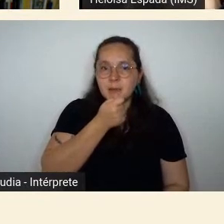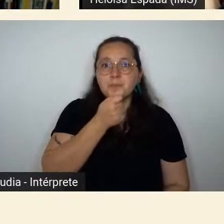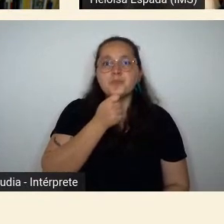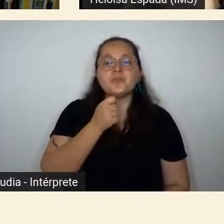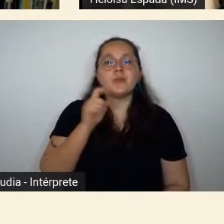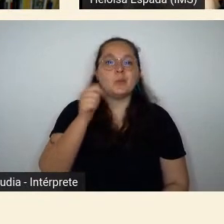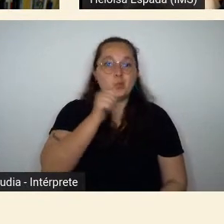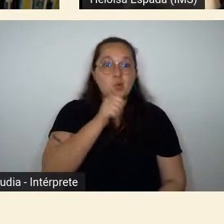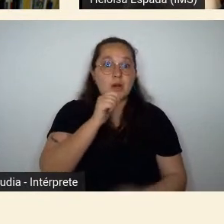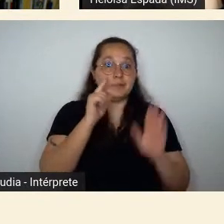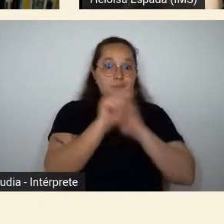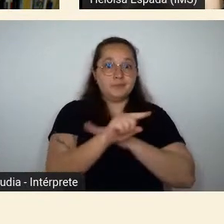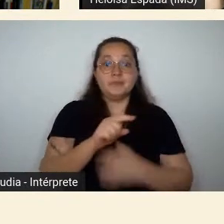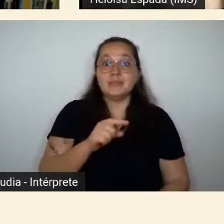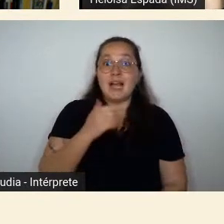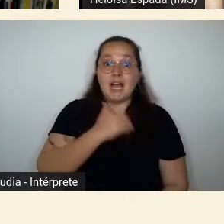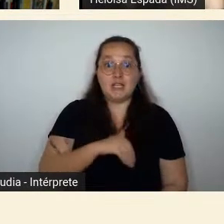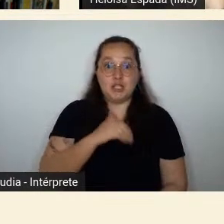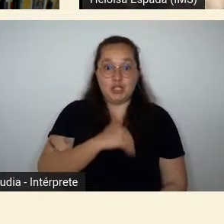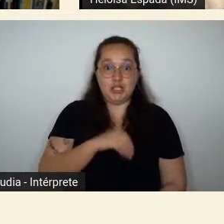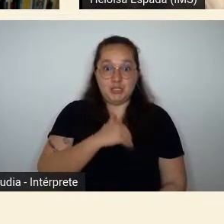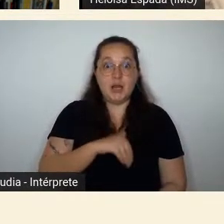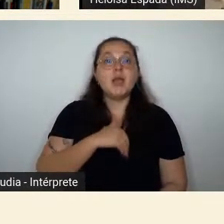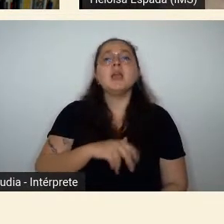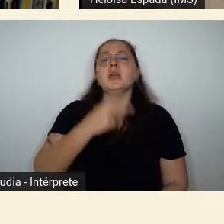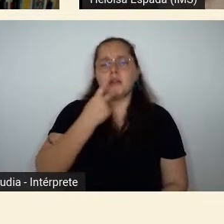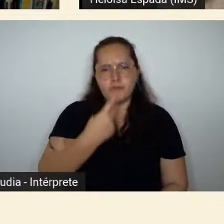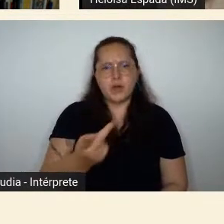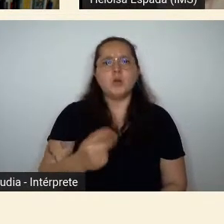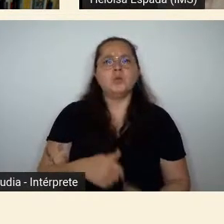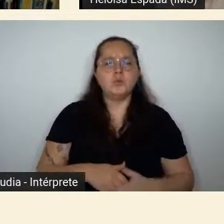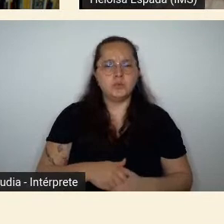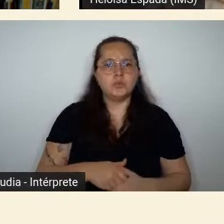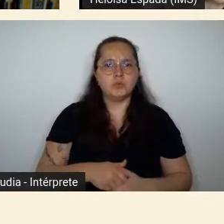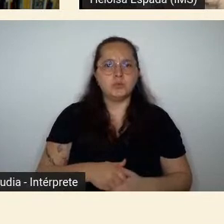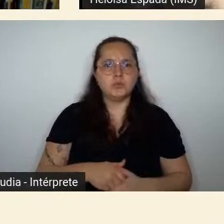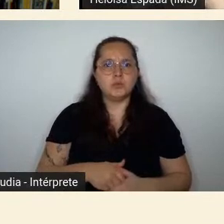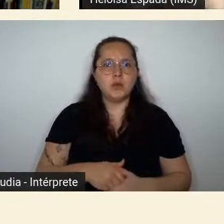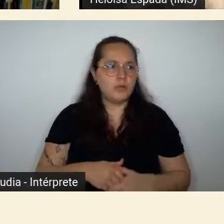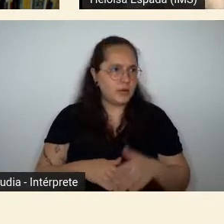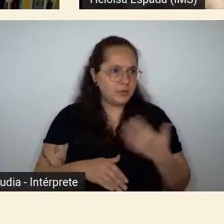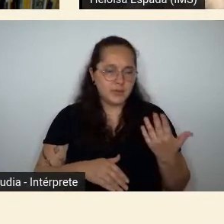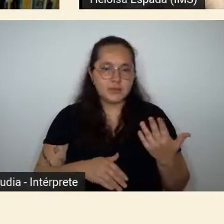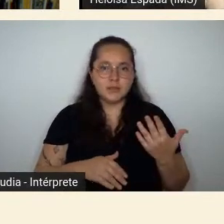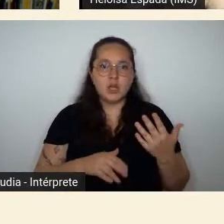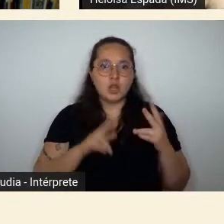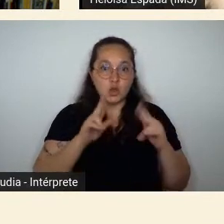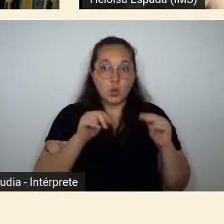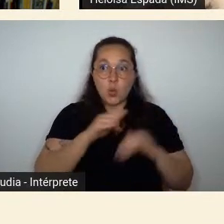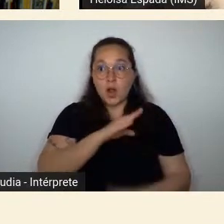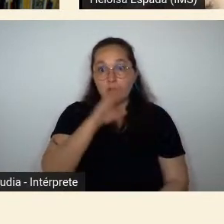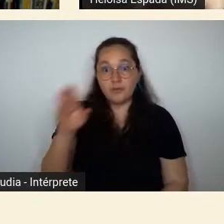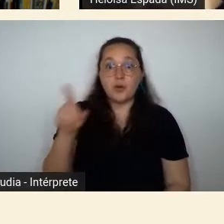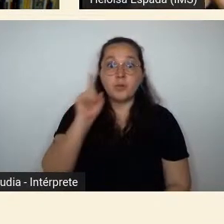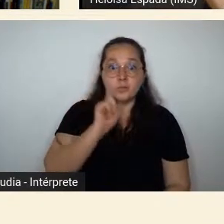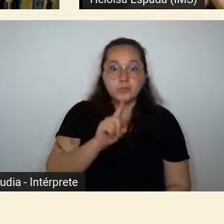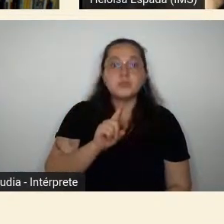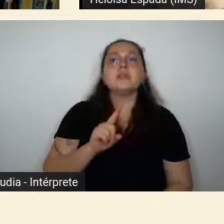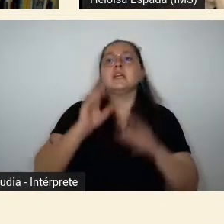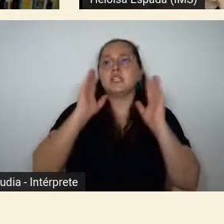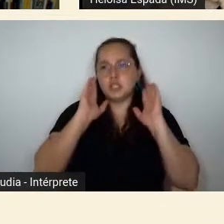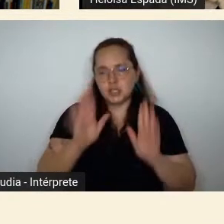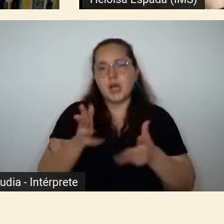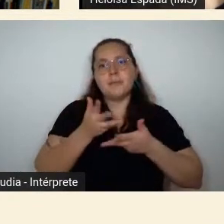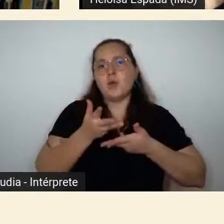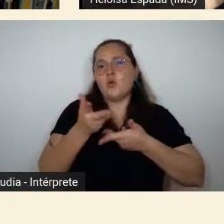jornalista argentina ele reitera quando ela pergunta mas nunca foi aos Estados Unidos ele falou tive vários convites